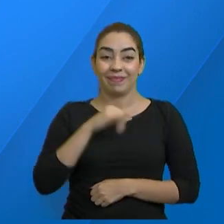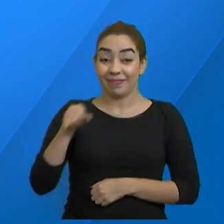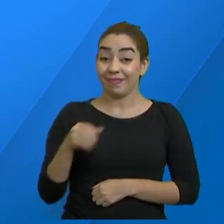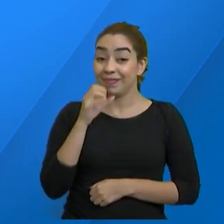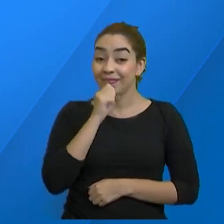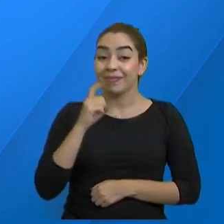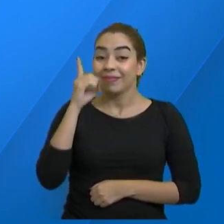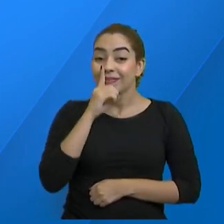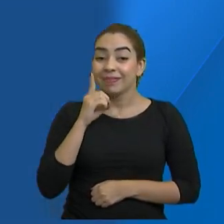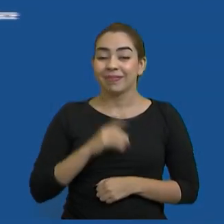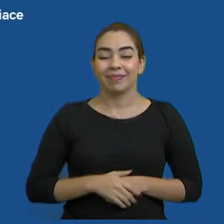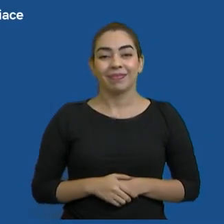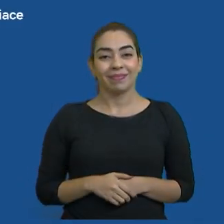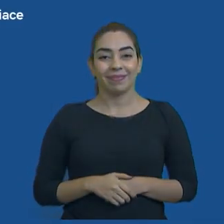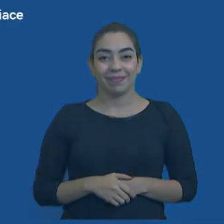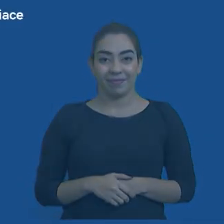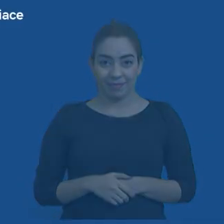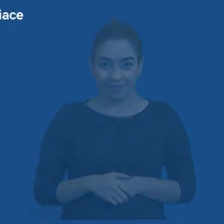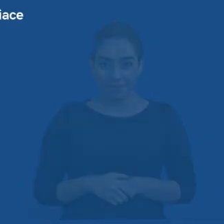Valeu!